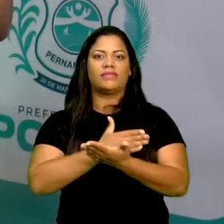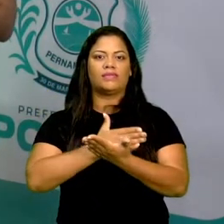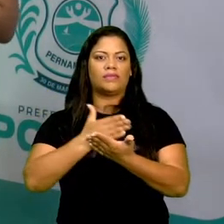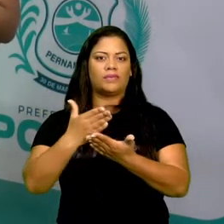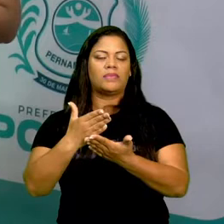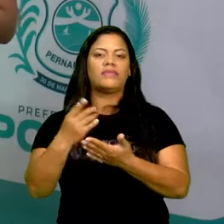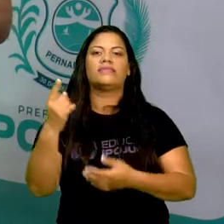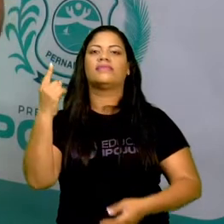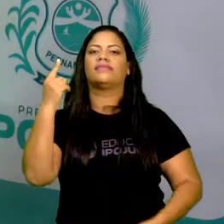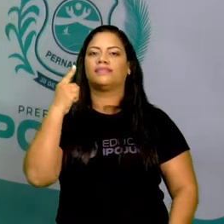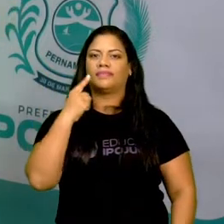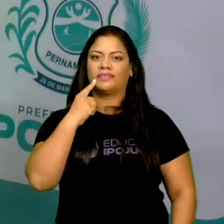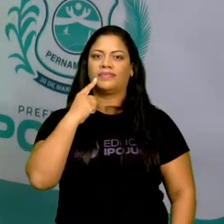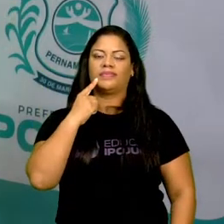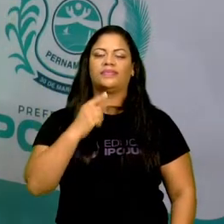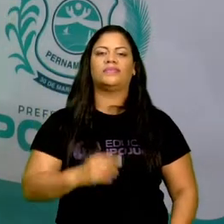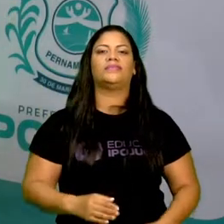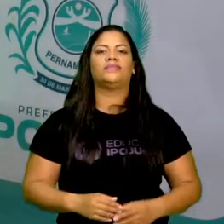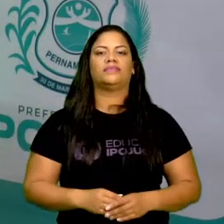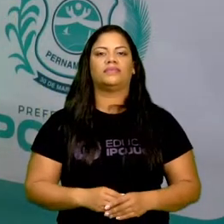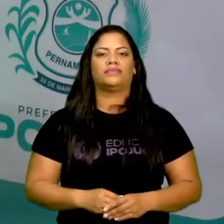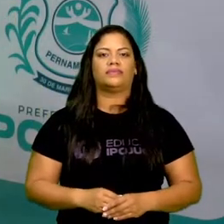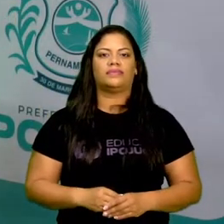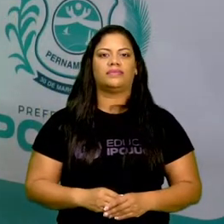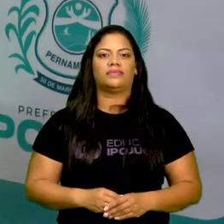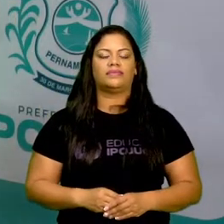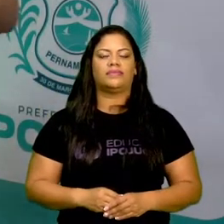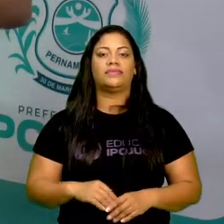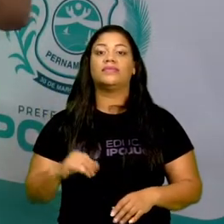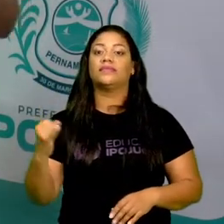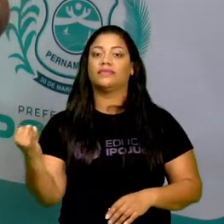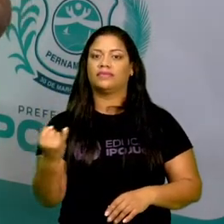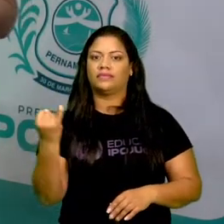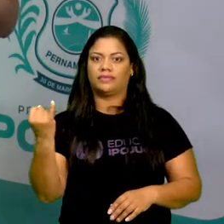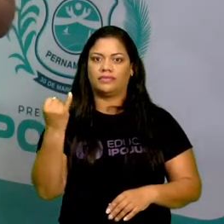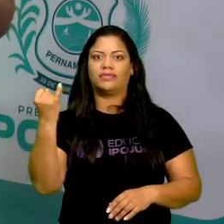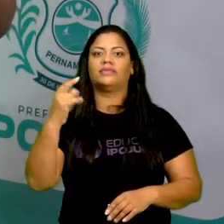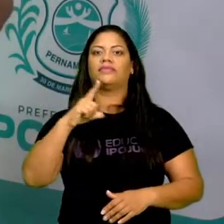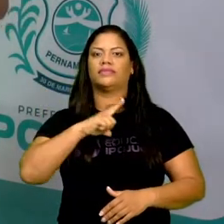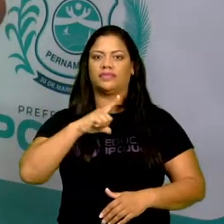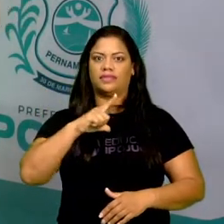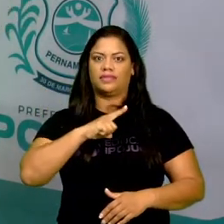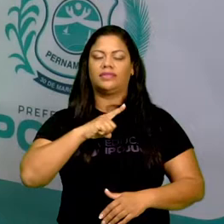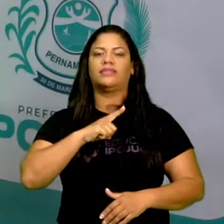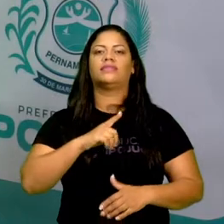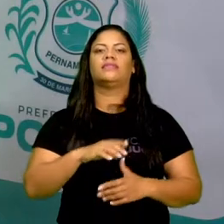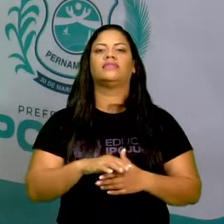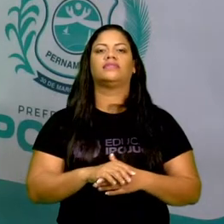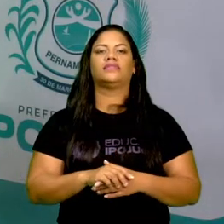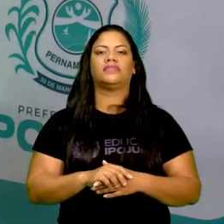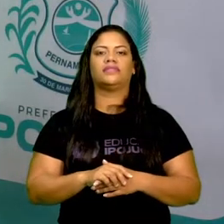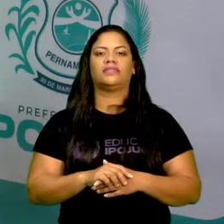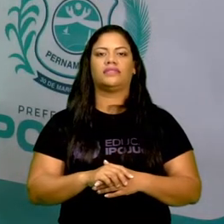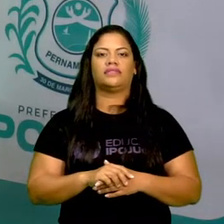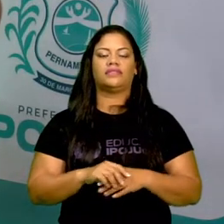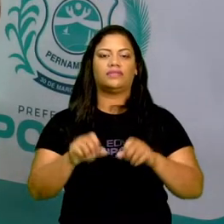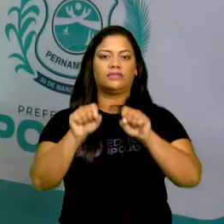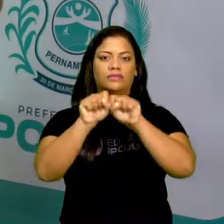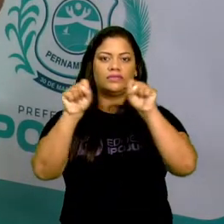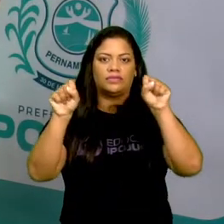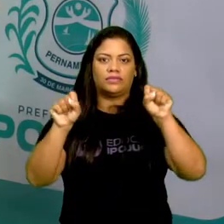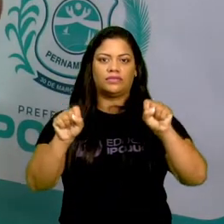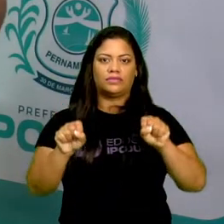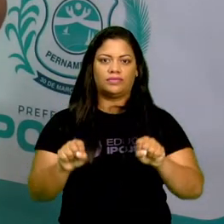pela boca. Os principais órgãos que compõem o sistema digestório são aqueles órgãos que compõem o sistema